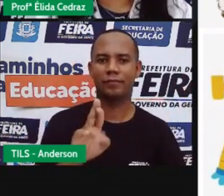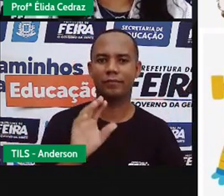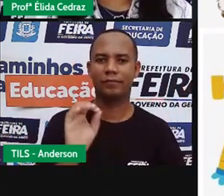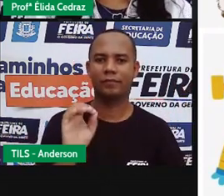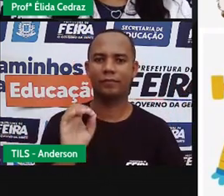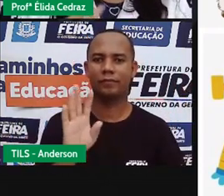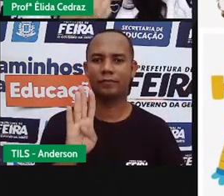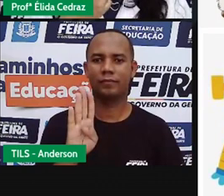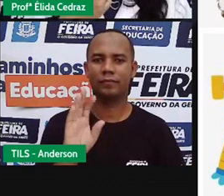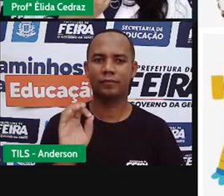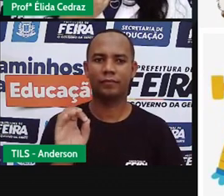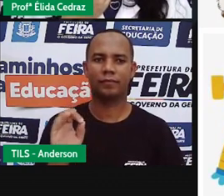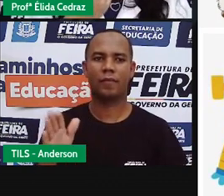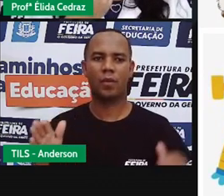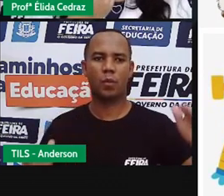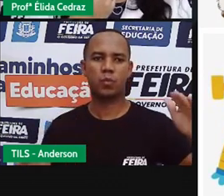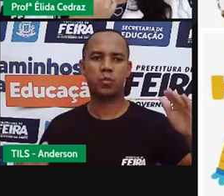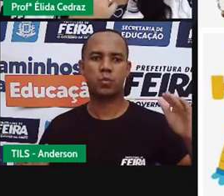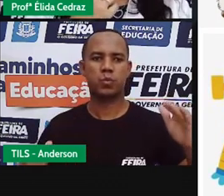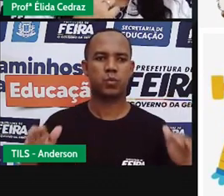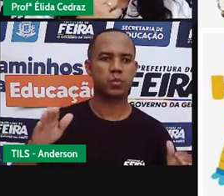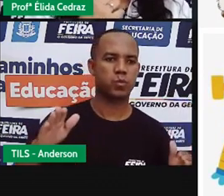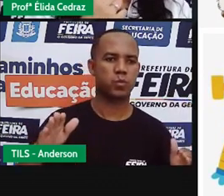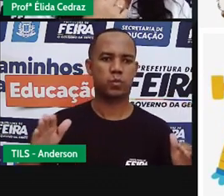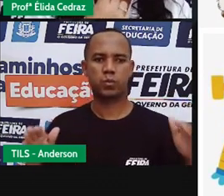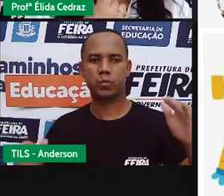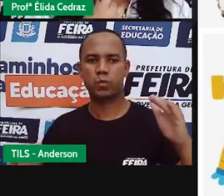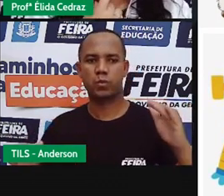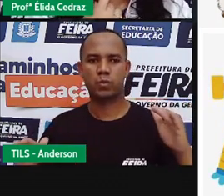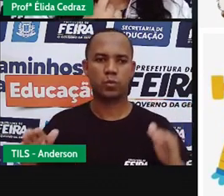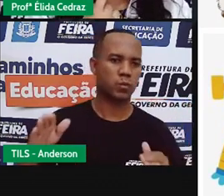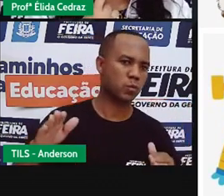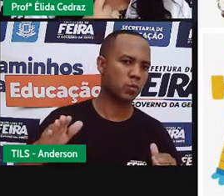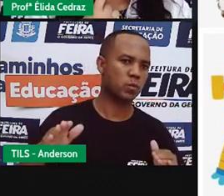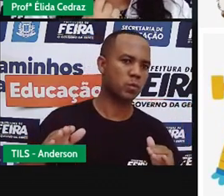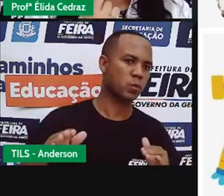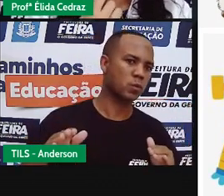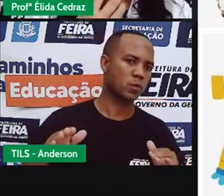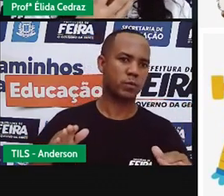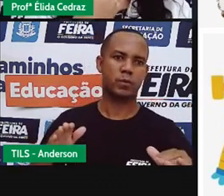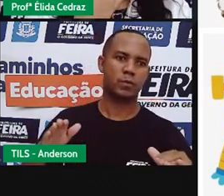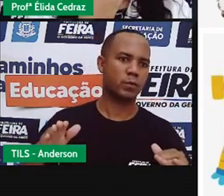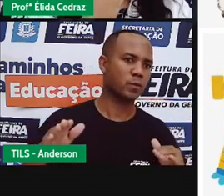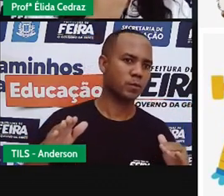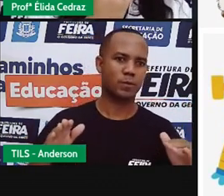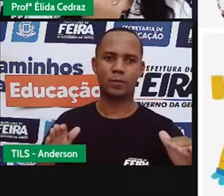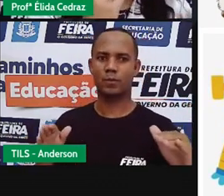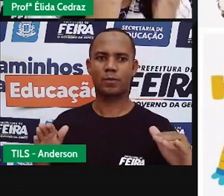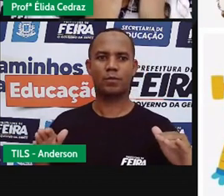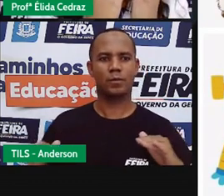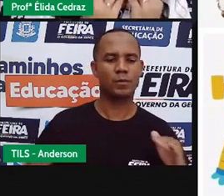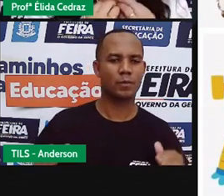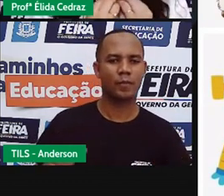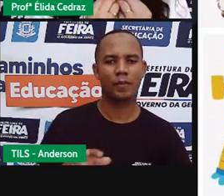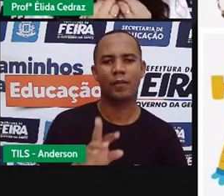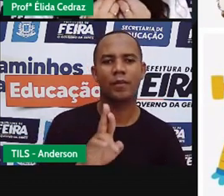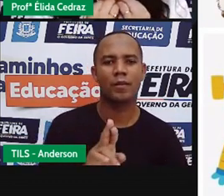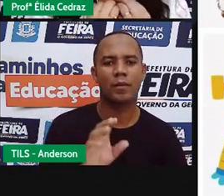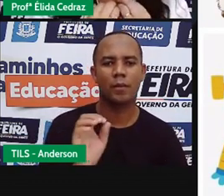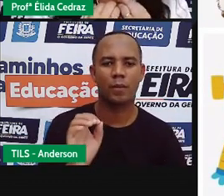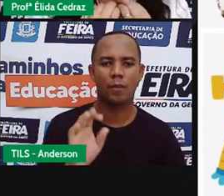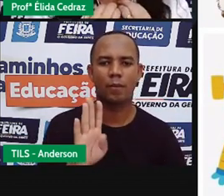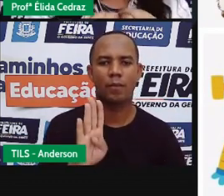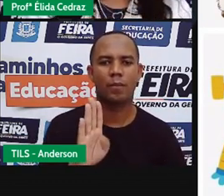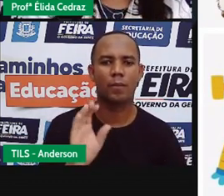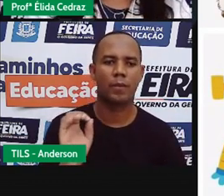roubo. Ó, a letra R como é que a gente fala? Roubo. Parece que tá puxando a boca pra baixo.